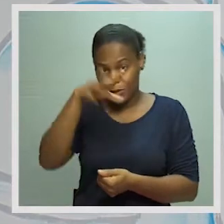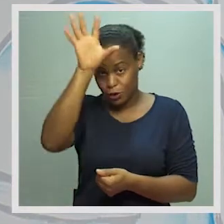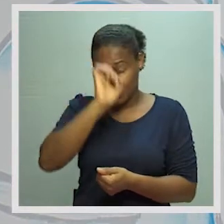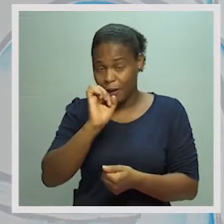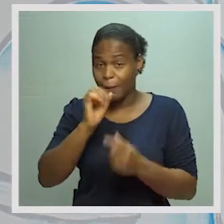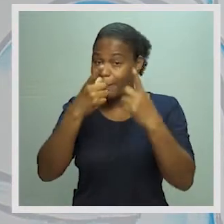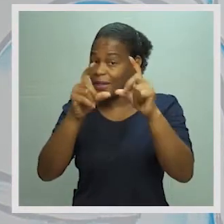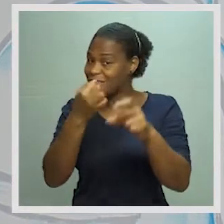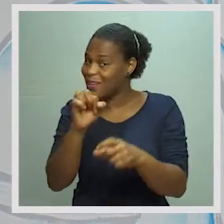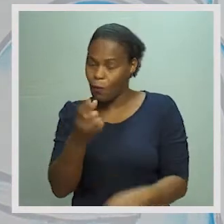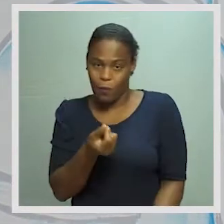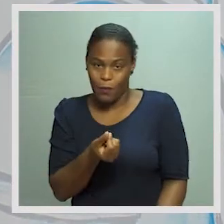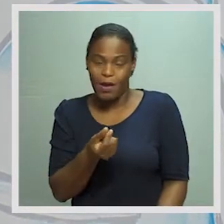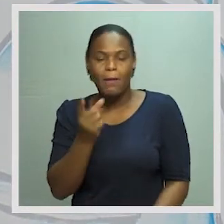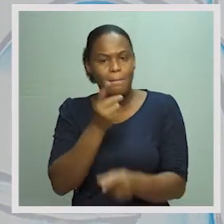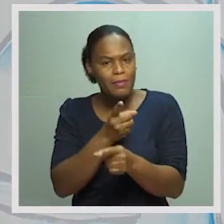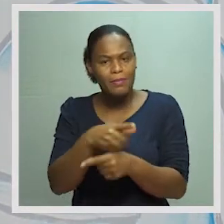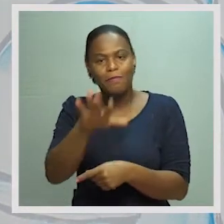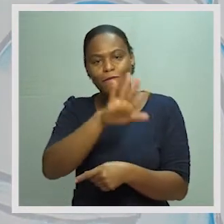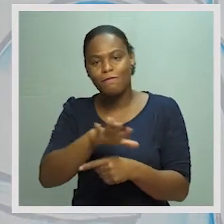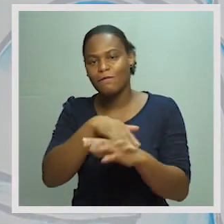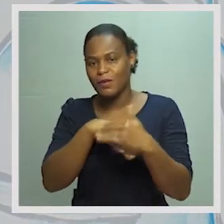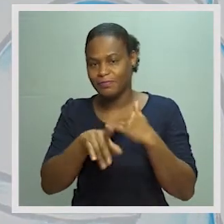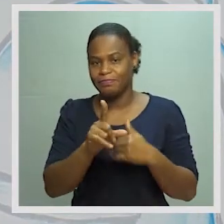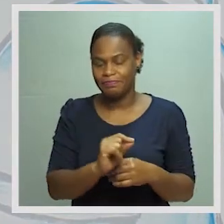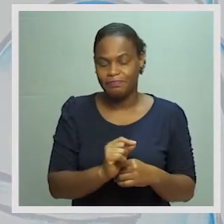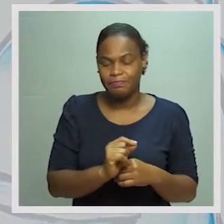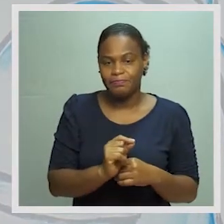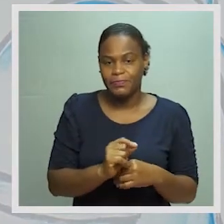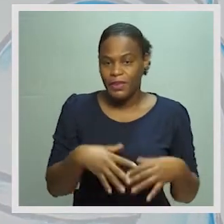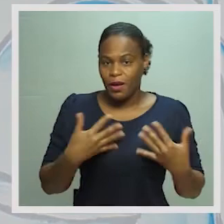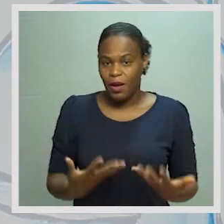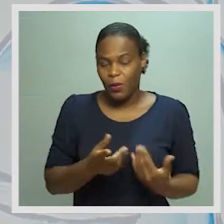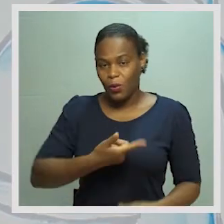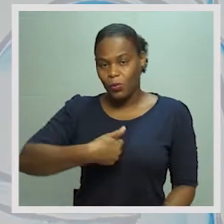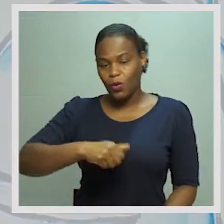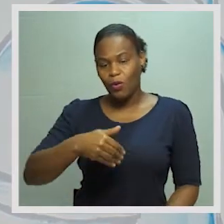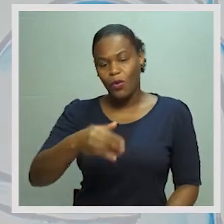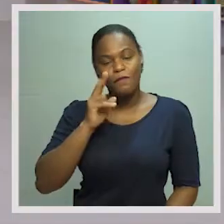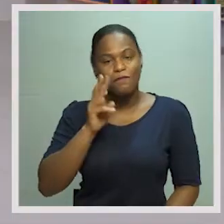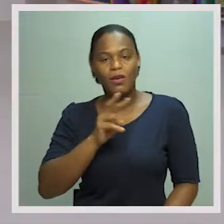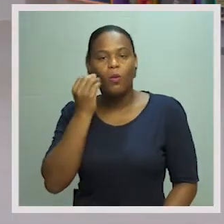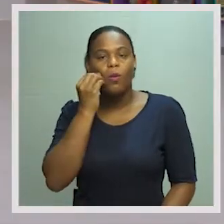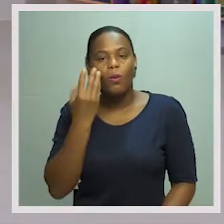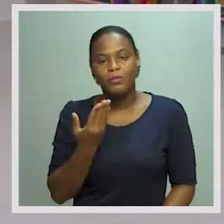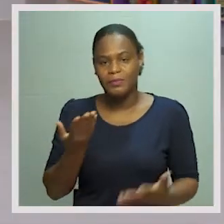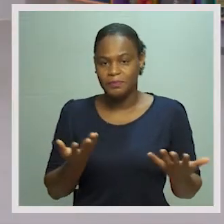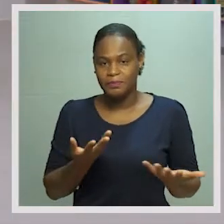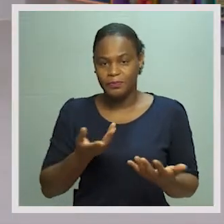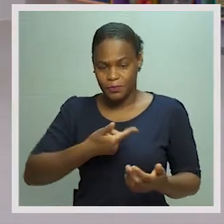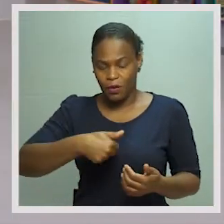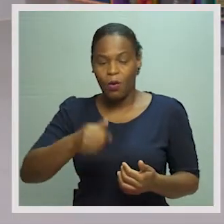empresas não financeiras, faz-se da mesma forma. Então, agora, nós vamos ver como é que,